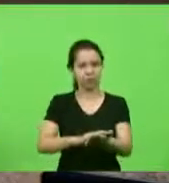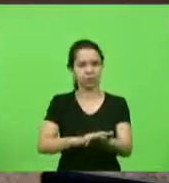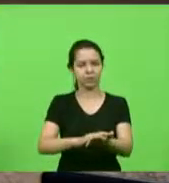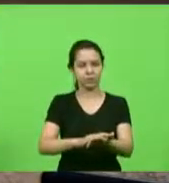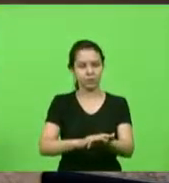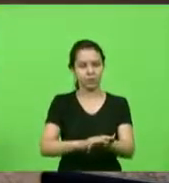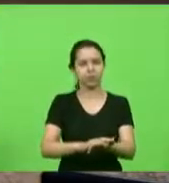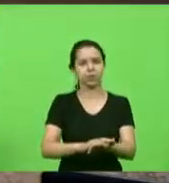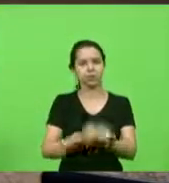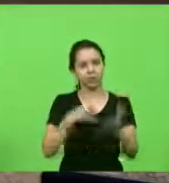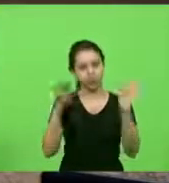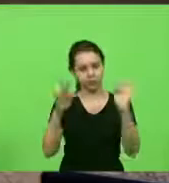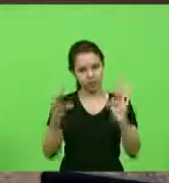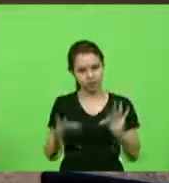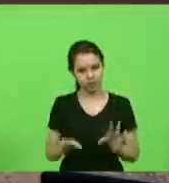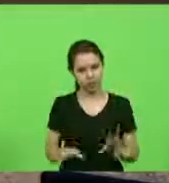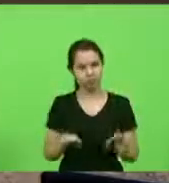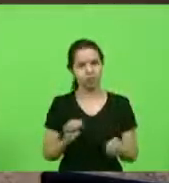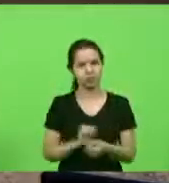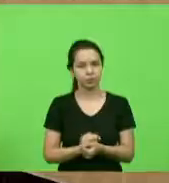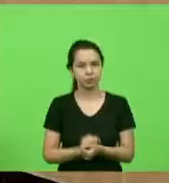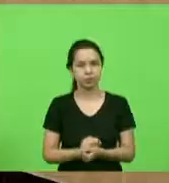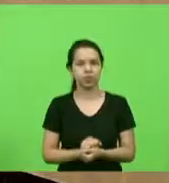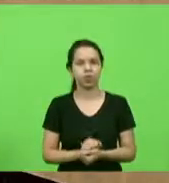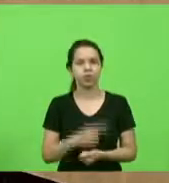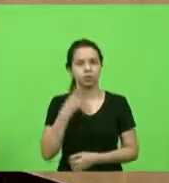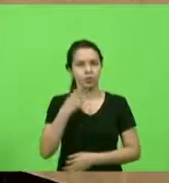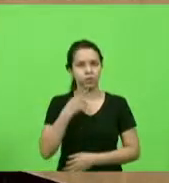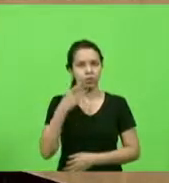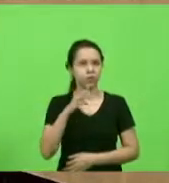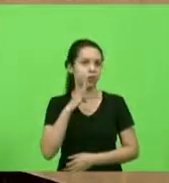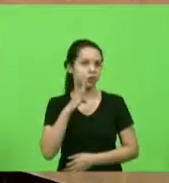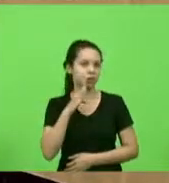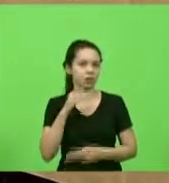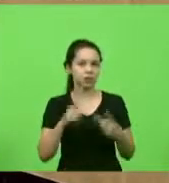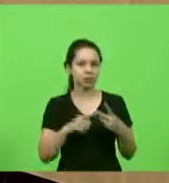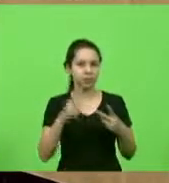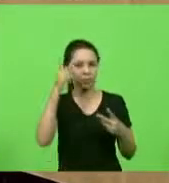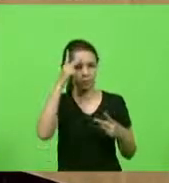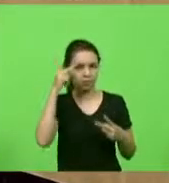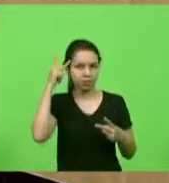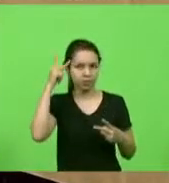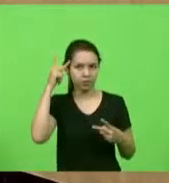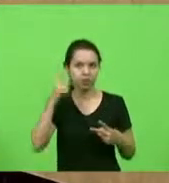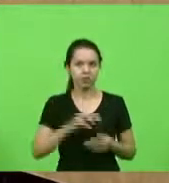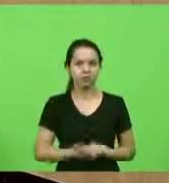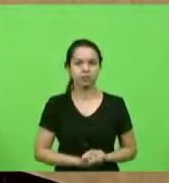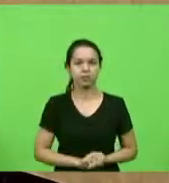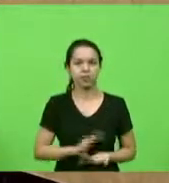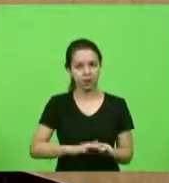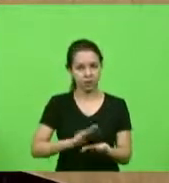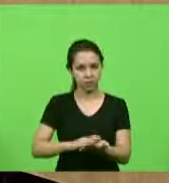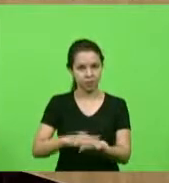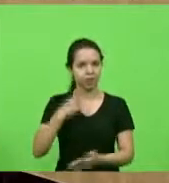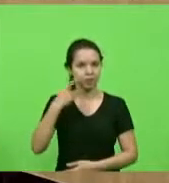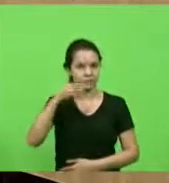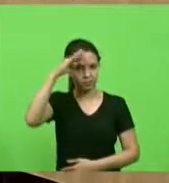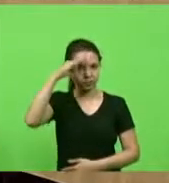aqui com vossa excelência. Deputado Nilson Berlanda, na sequência, deputada Paulinha. Parabéns, deputado Jean,